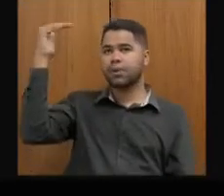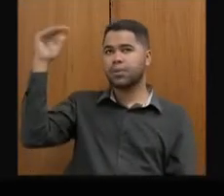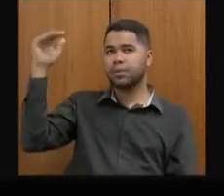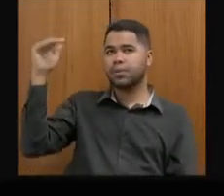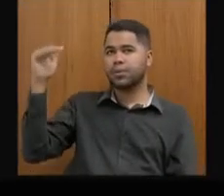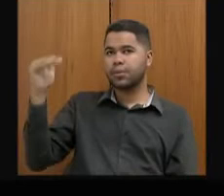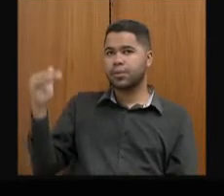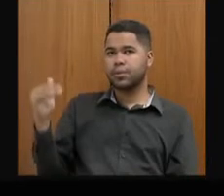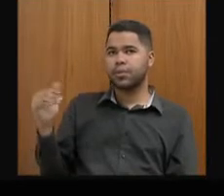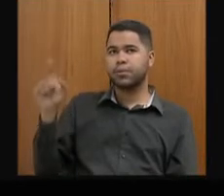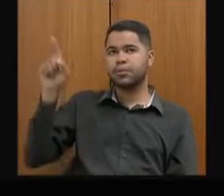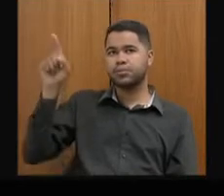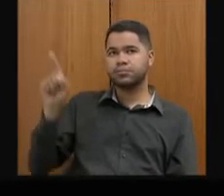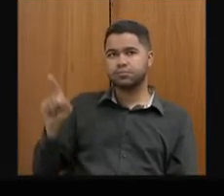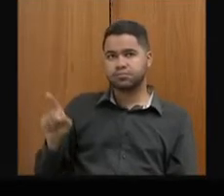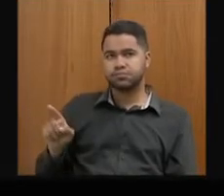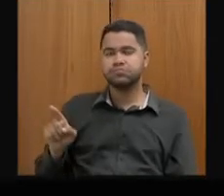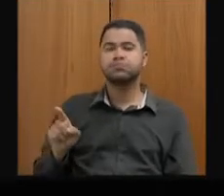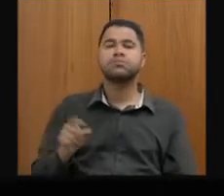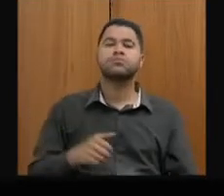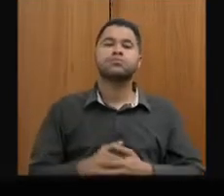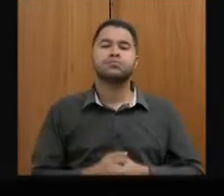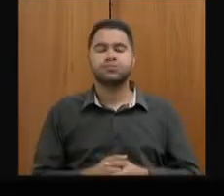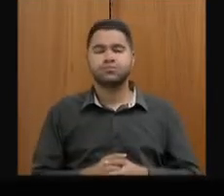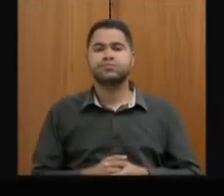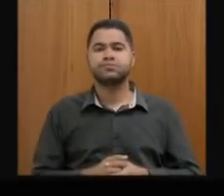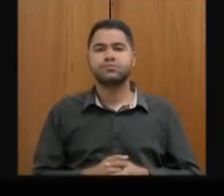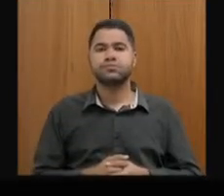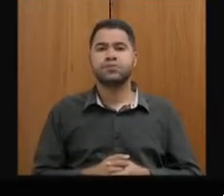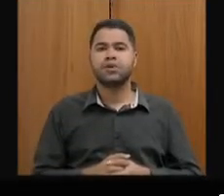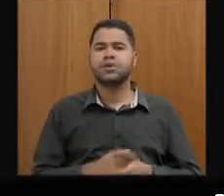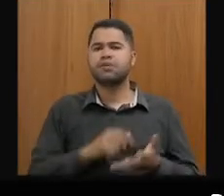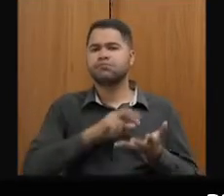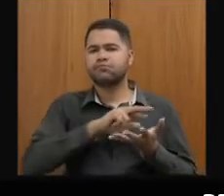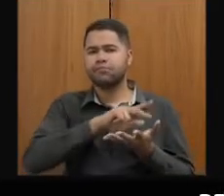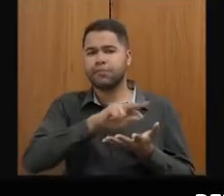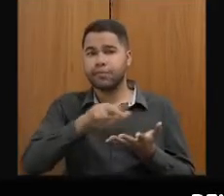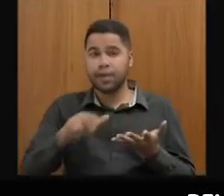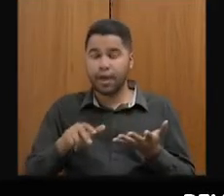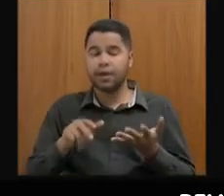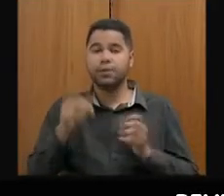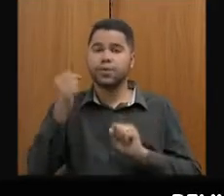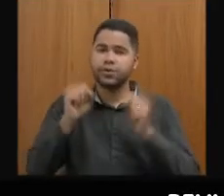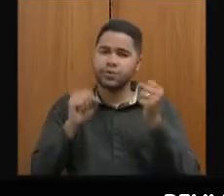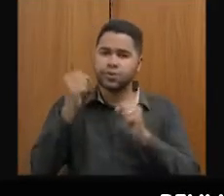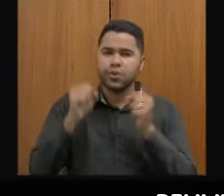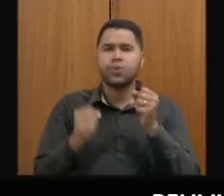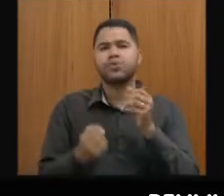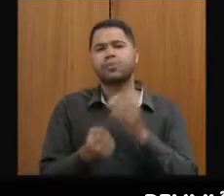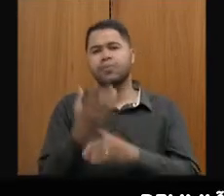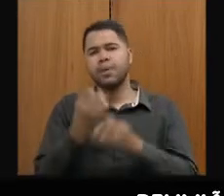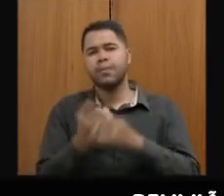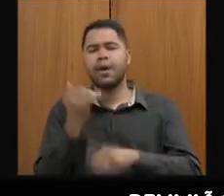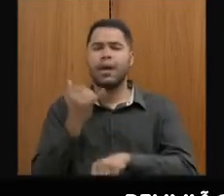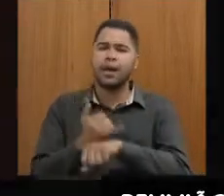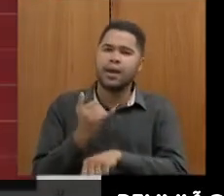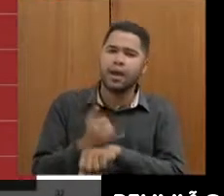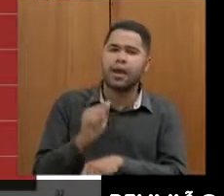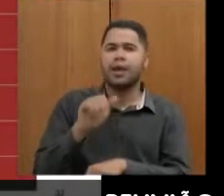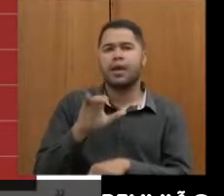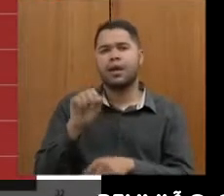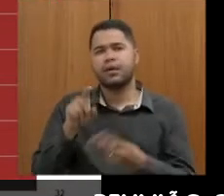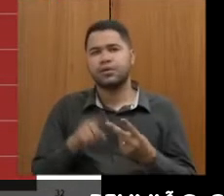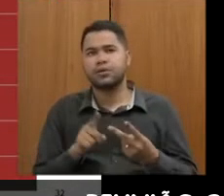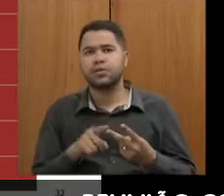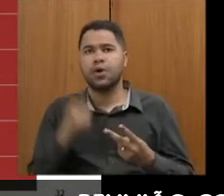-commerce não vinculado, confecções, eletroeletrônicos e afins, indústria de produtos de aço, fios e cabos,